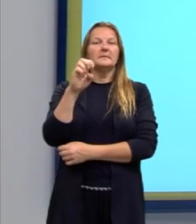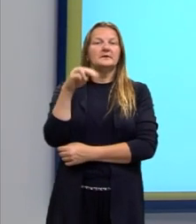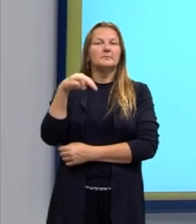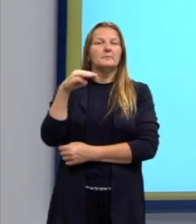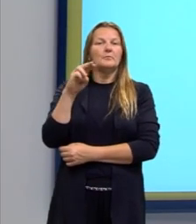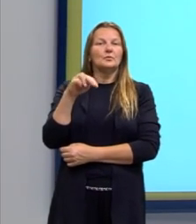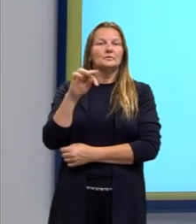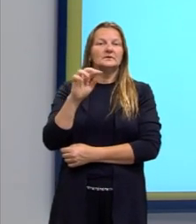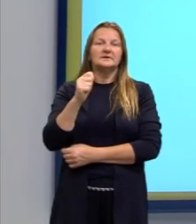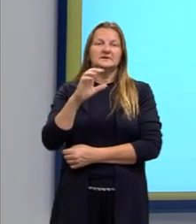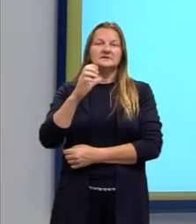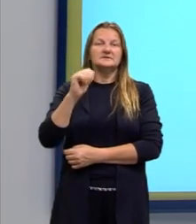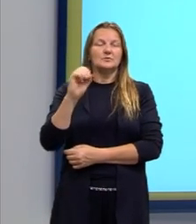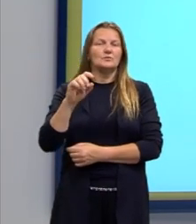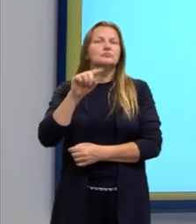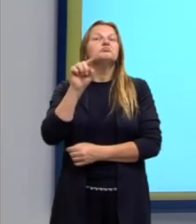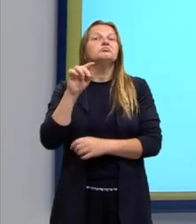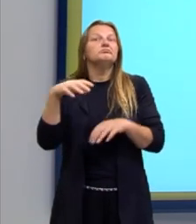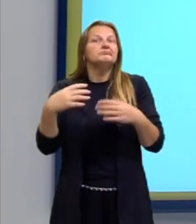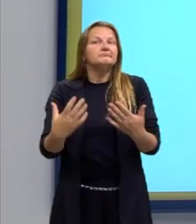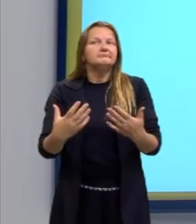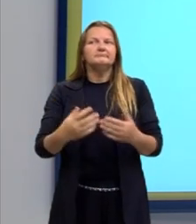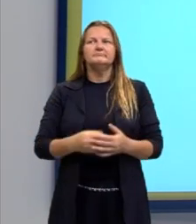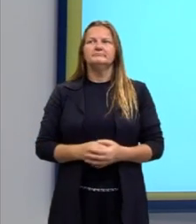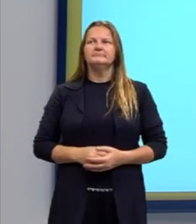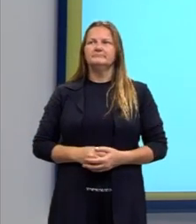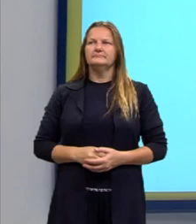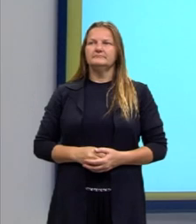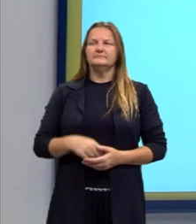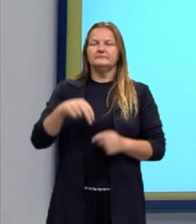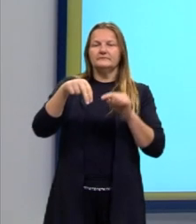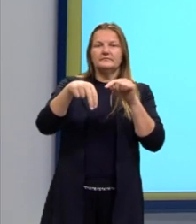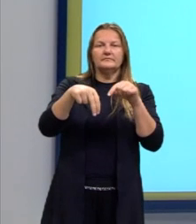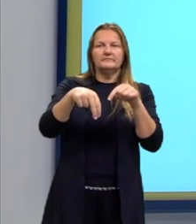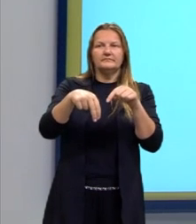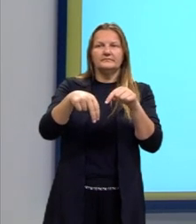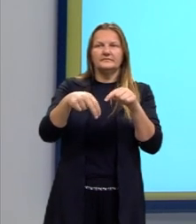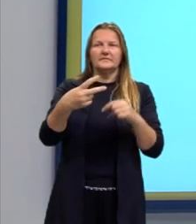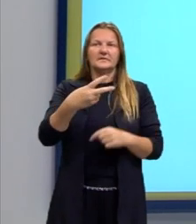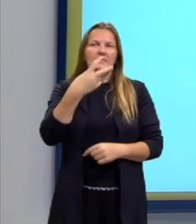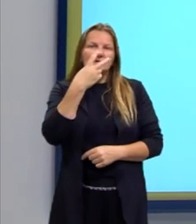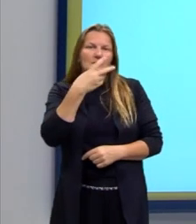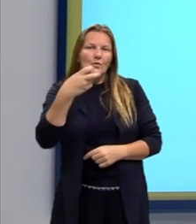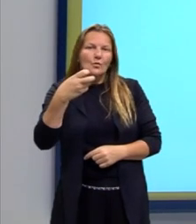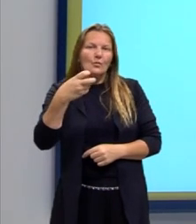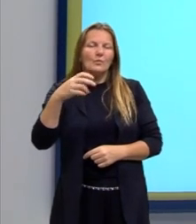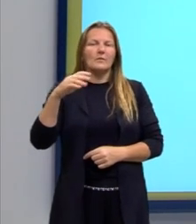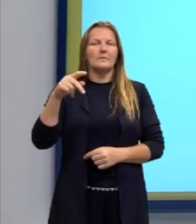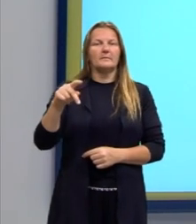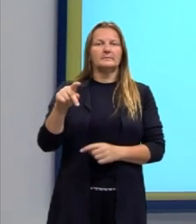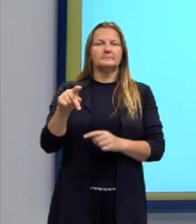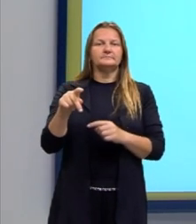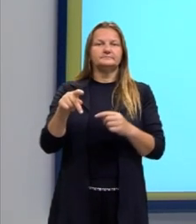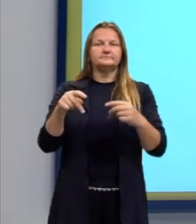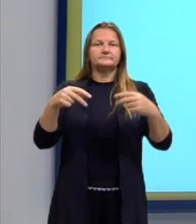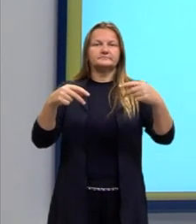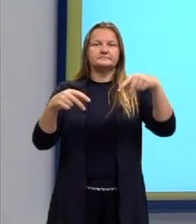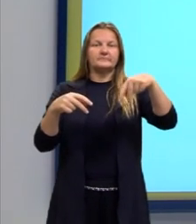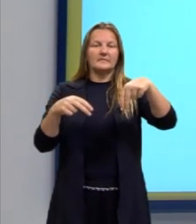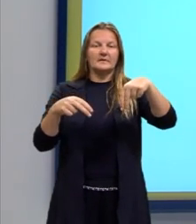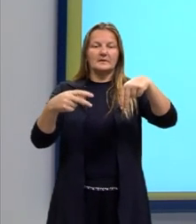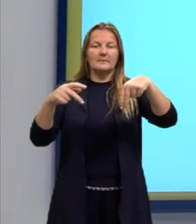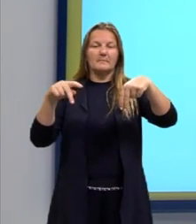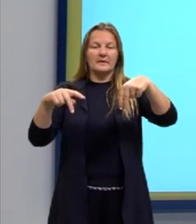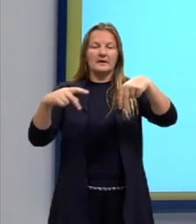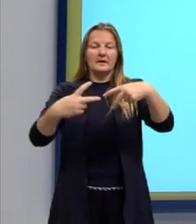é, nós podemos pensar no seguinte, o N é igual a P, então nós temos uma permutação.